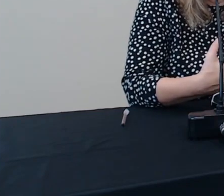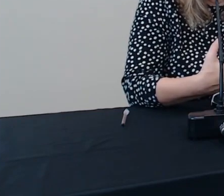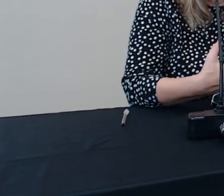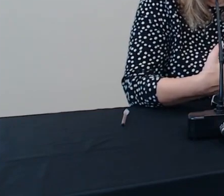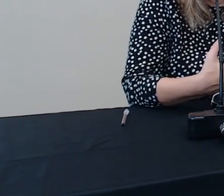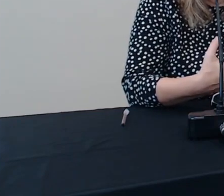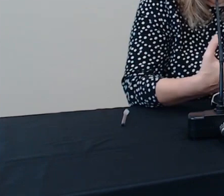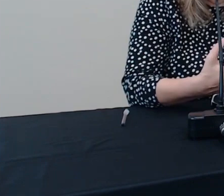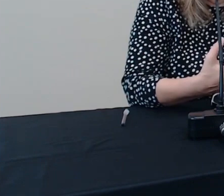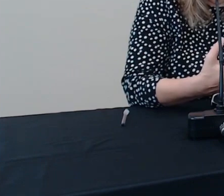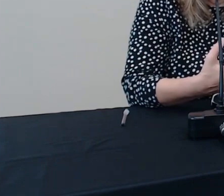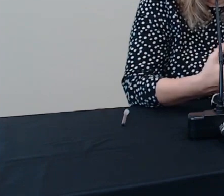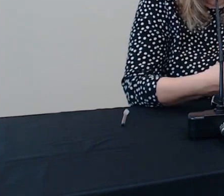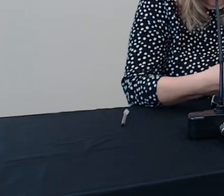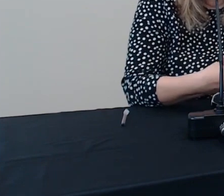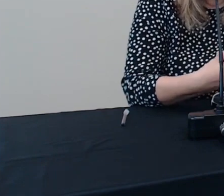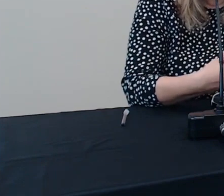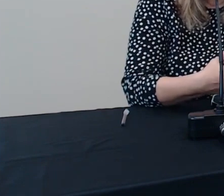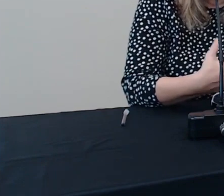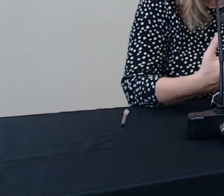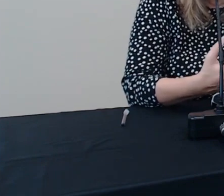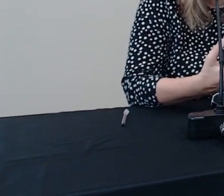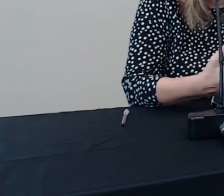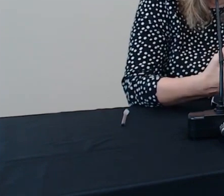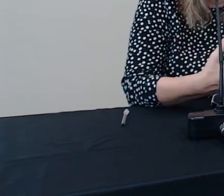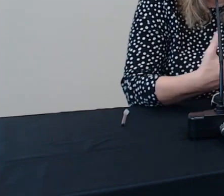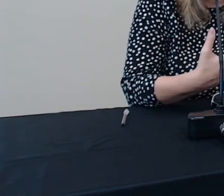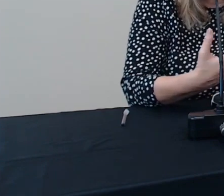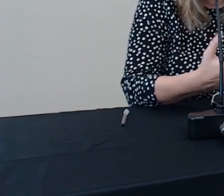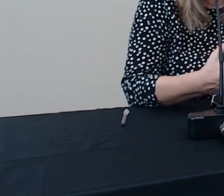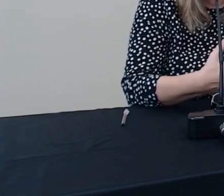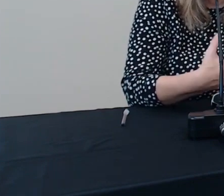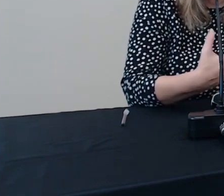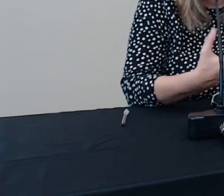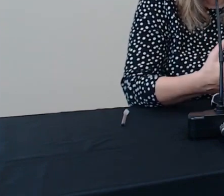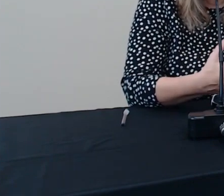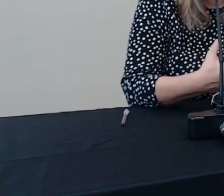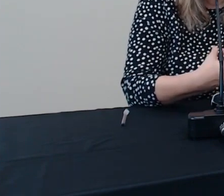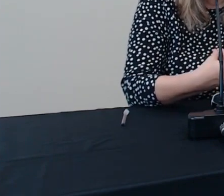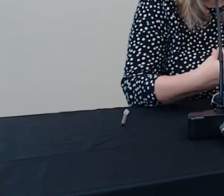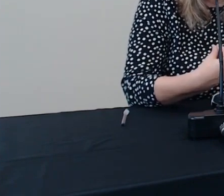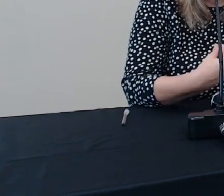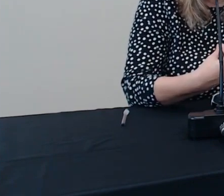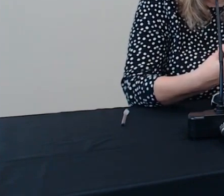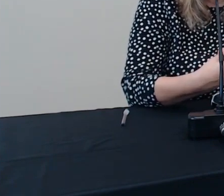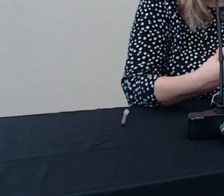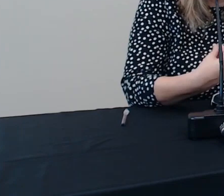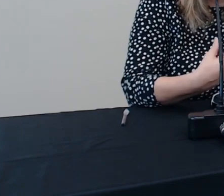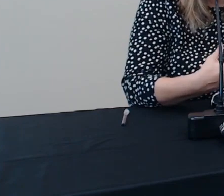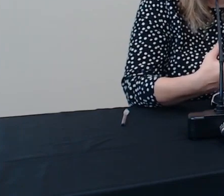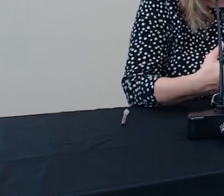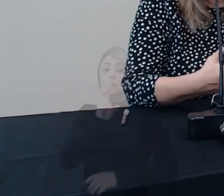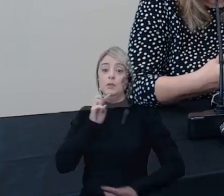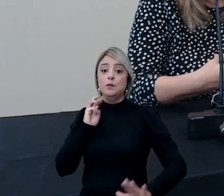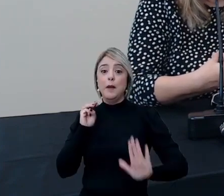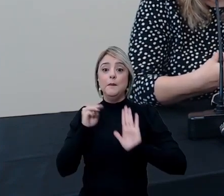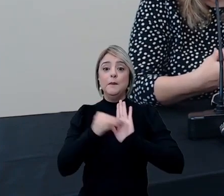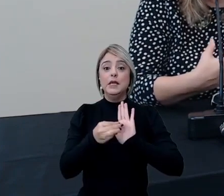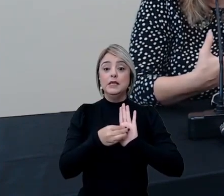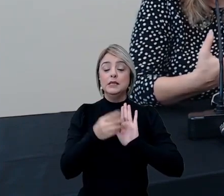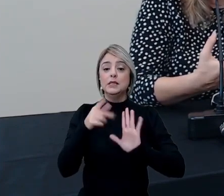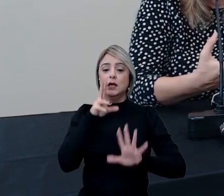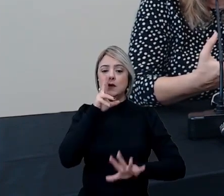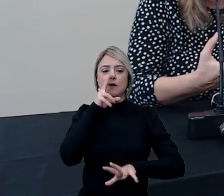tão emblemático, de um legado, de uma construção contínua, de uma missão diante